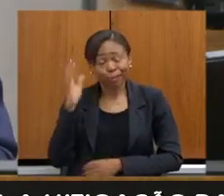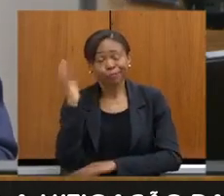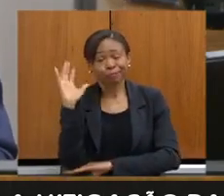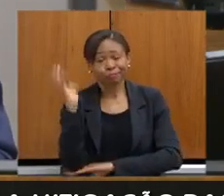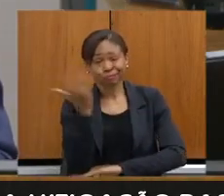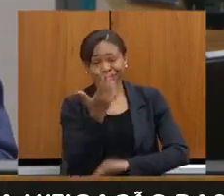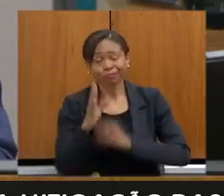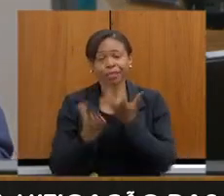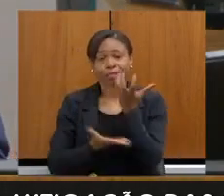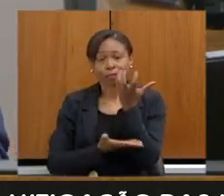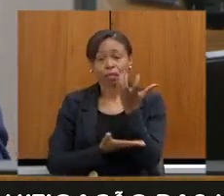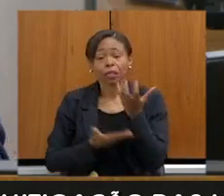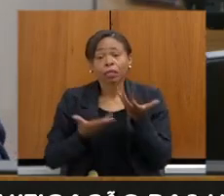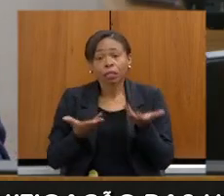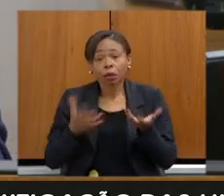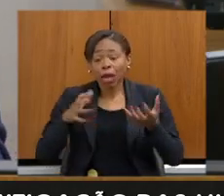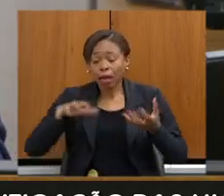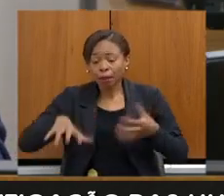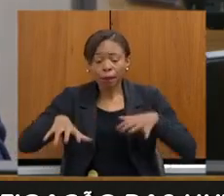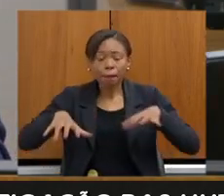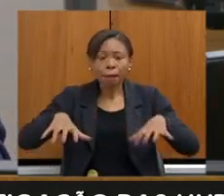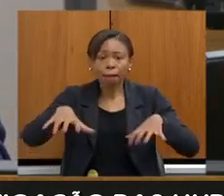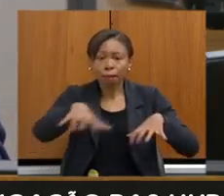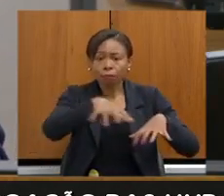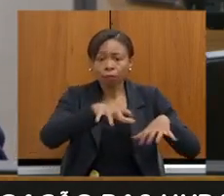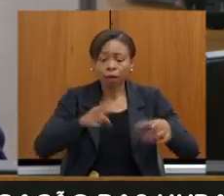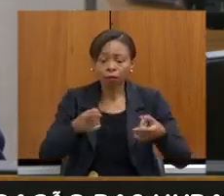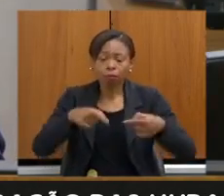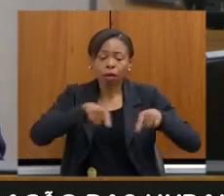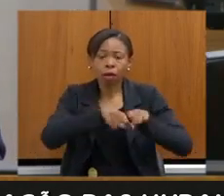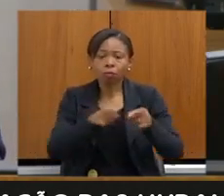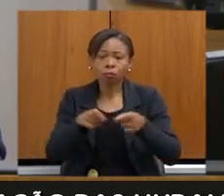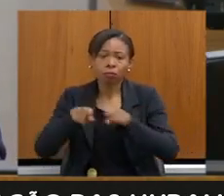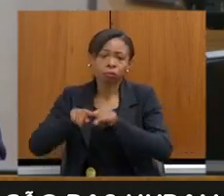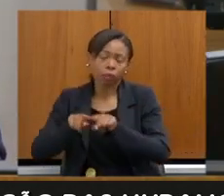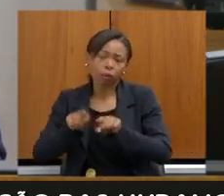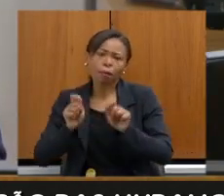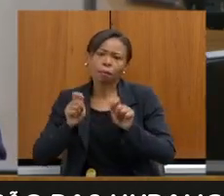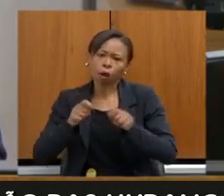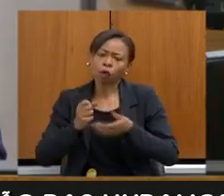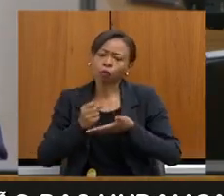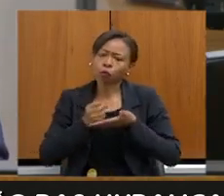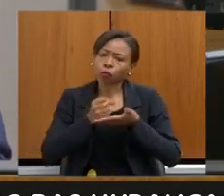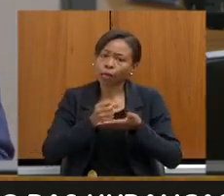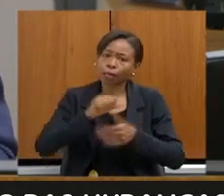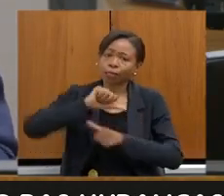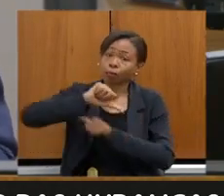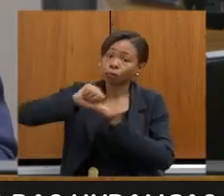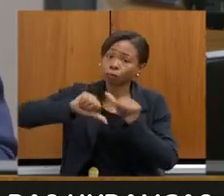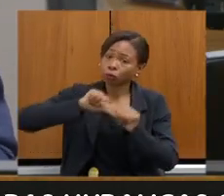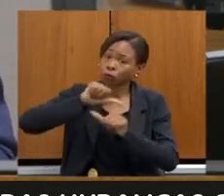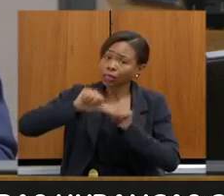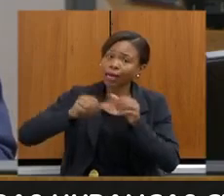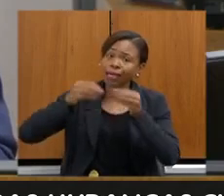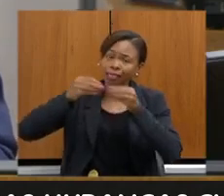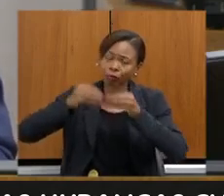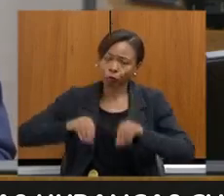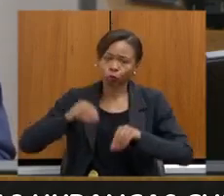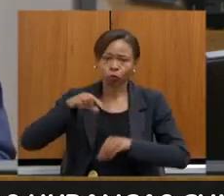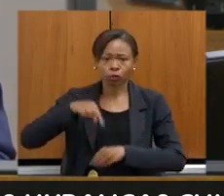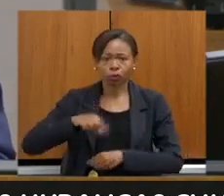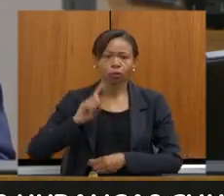juntamente com essas parcerias, eu acredito que pode mudar esse quadro histórico de Minas Gerais. Então, eu queria deixar,